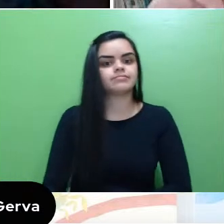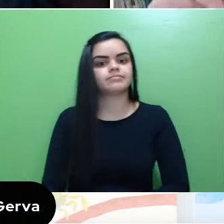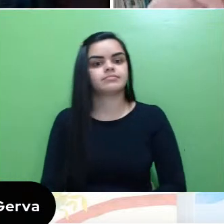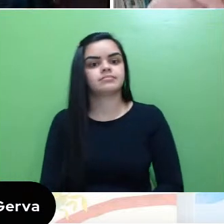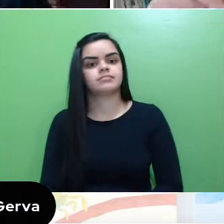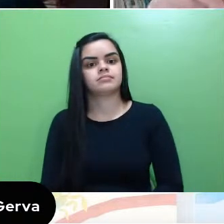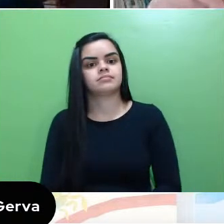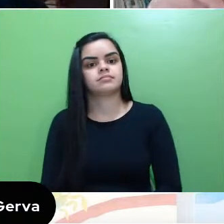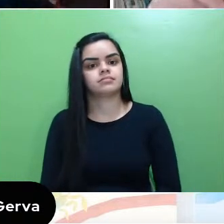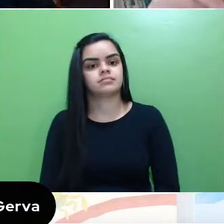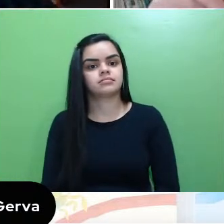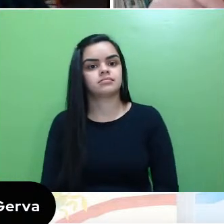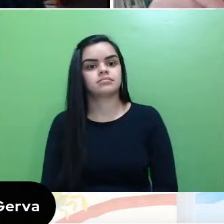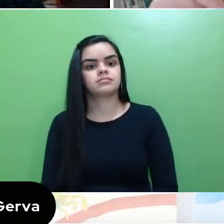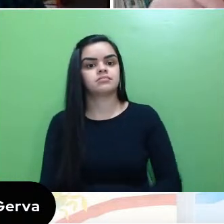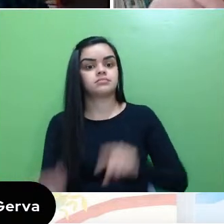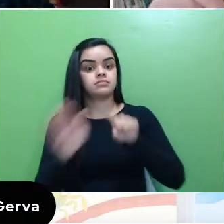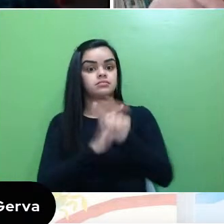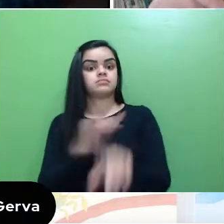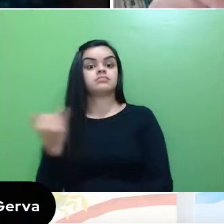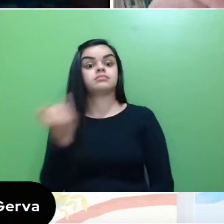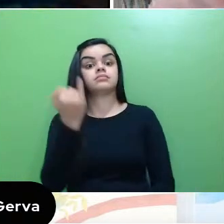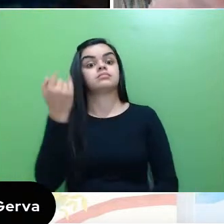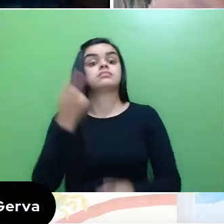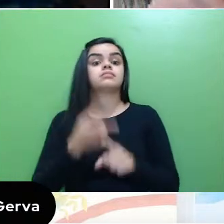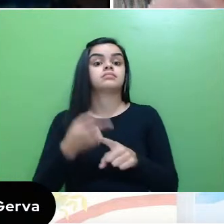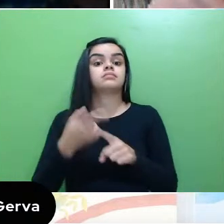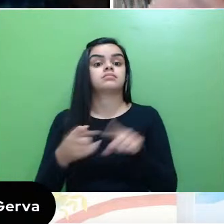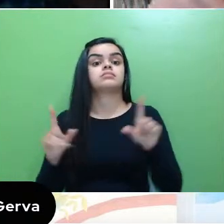Então, essa é uma pergunta importante porque, assim,